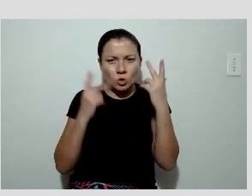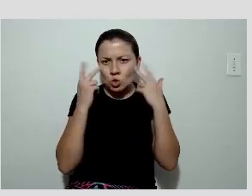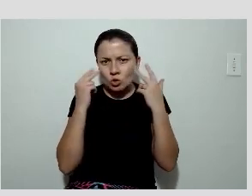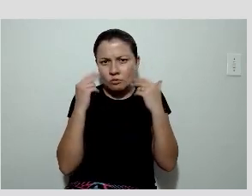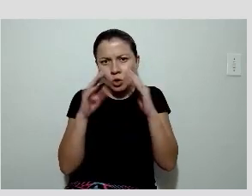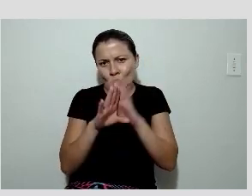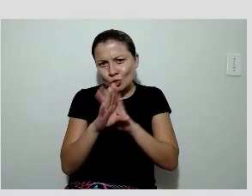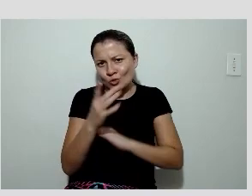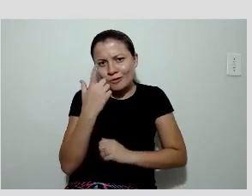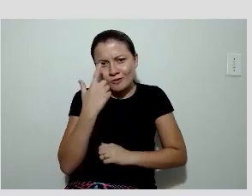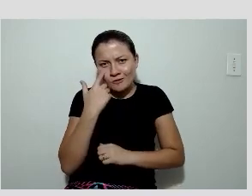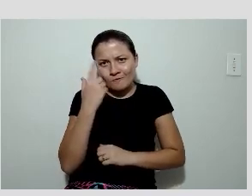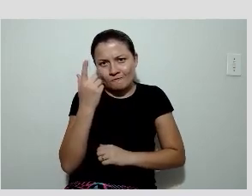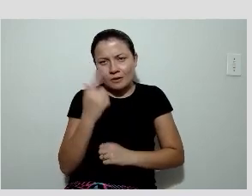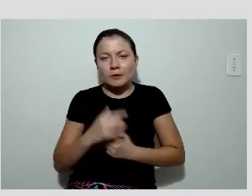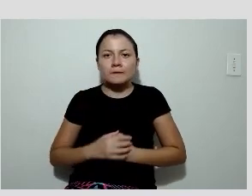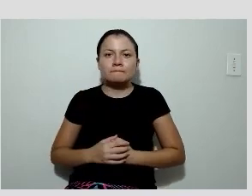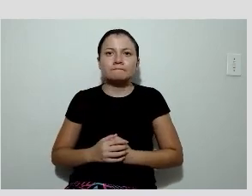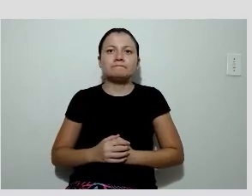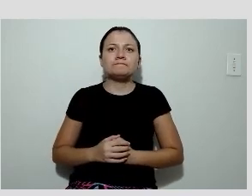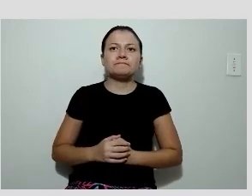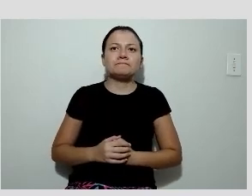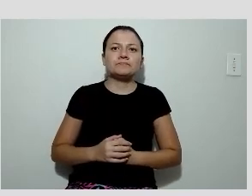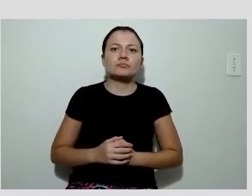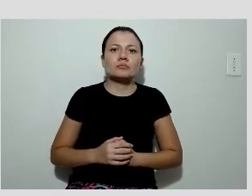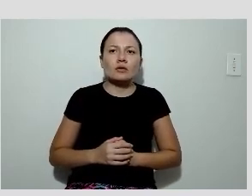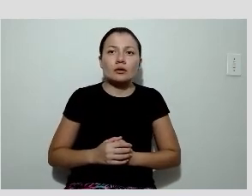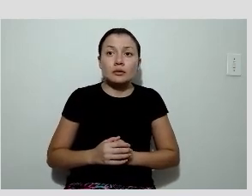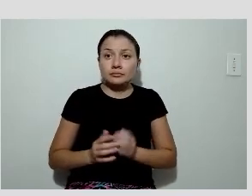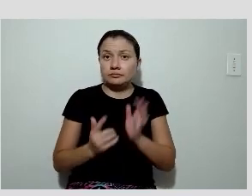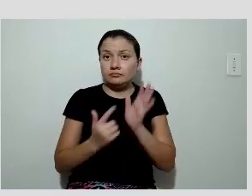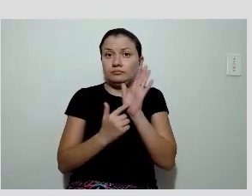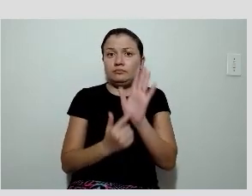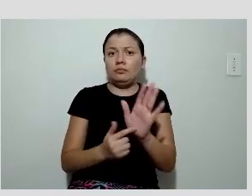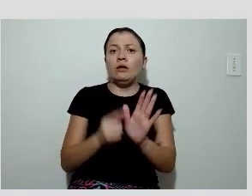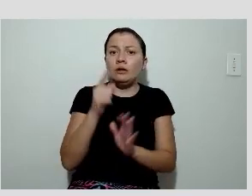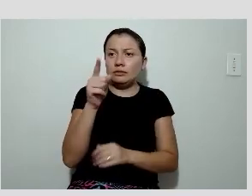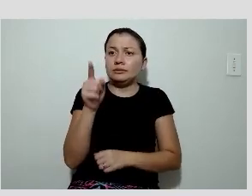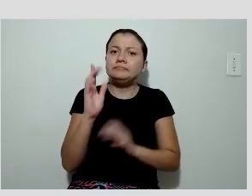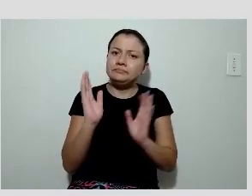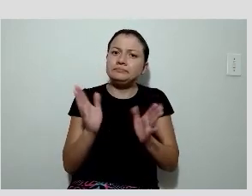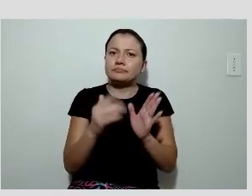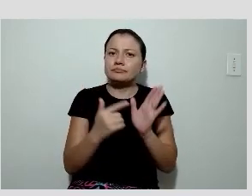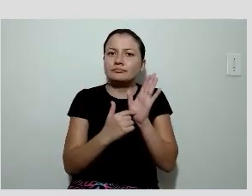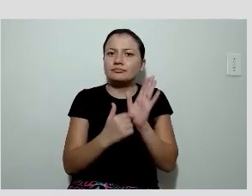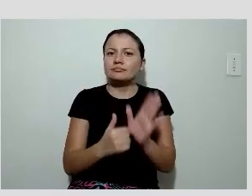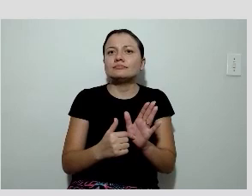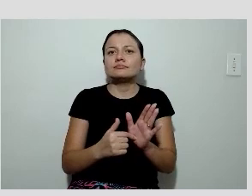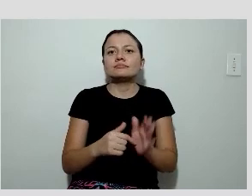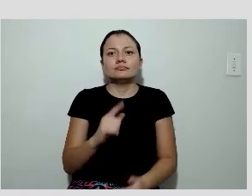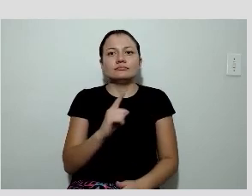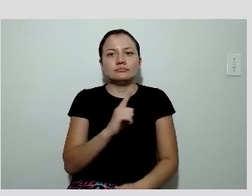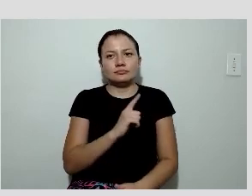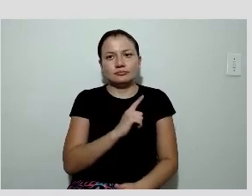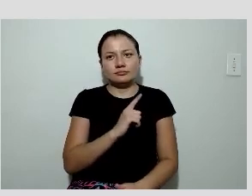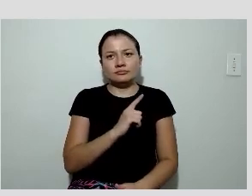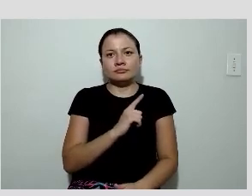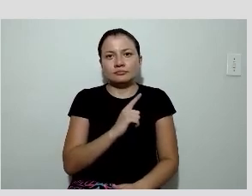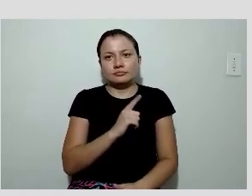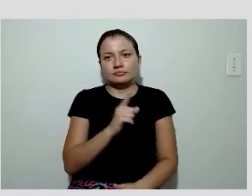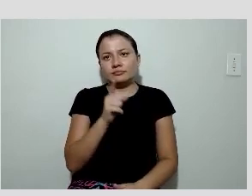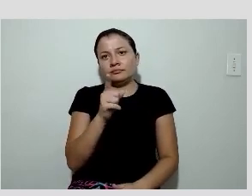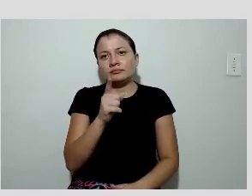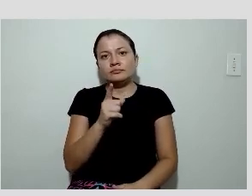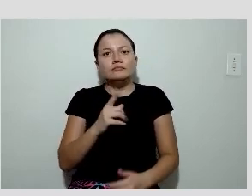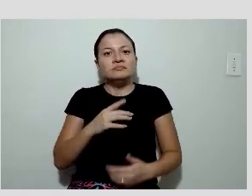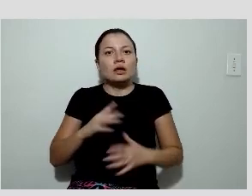a... mostrando essas imagens que o Dr. Claudio também já ressaltou que o repouso está embaixo e as duas imagens de cima serem um